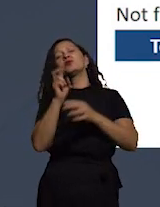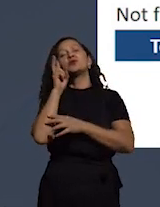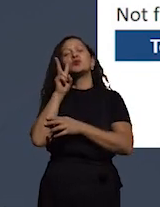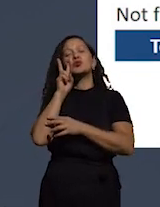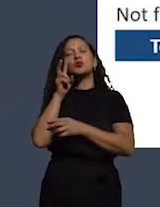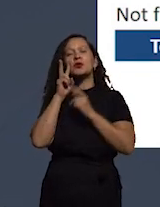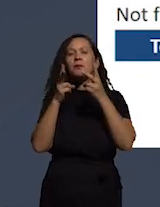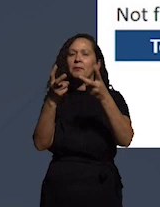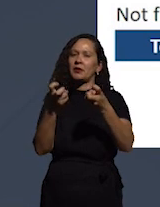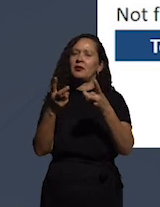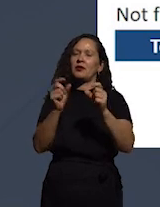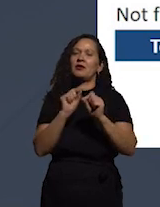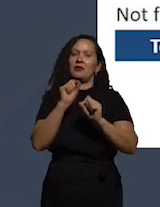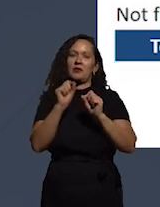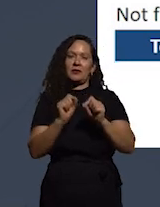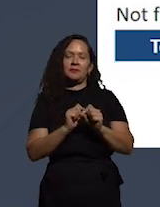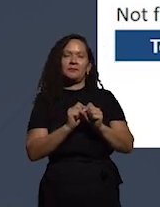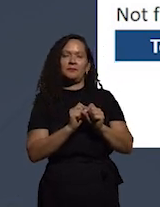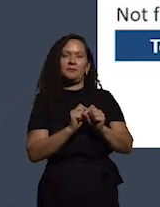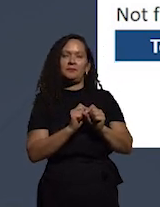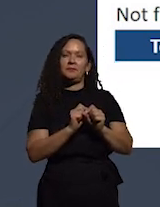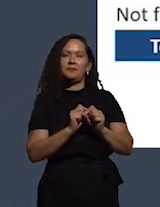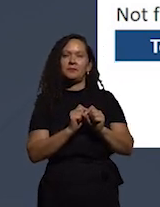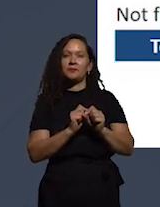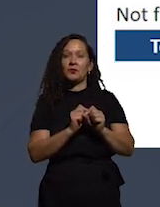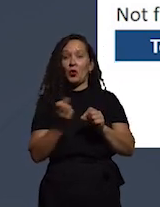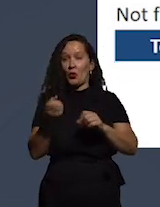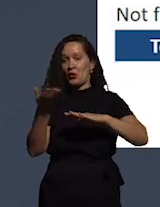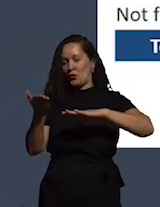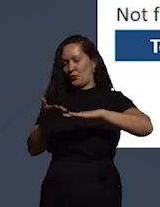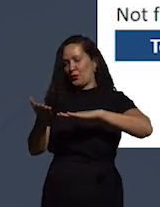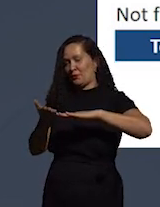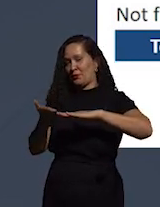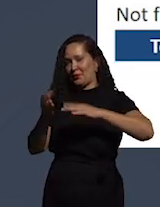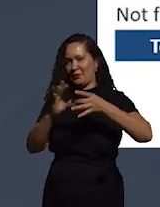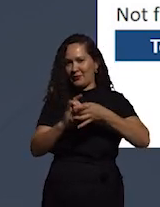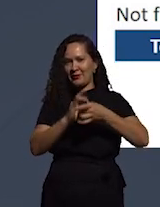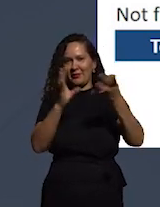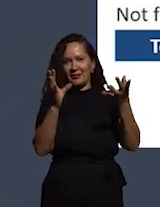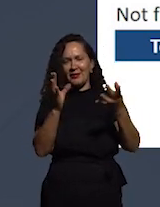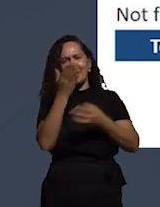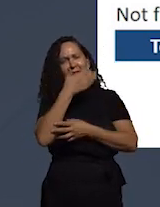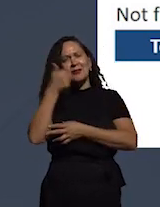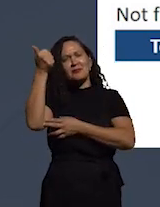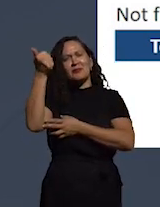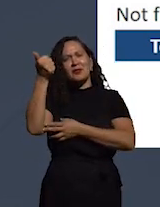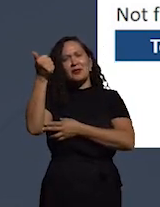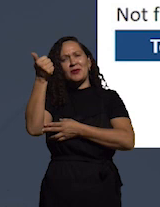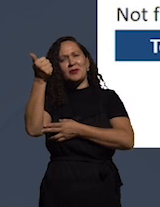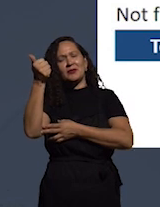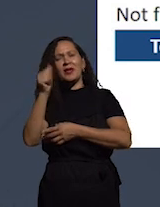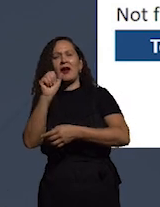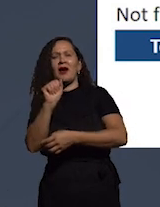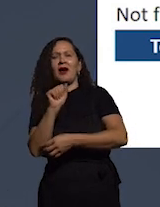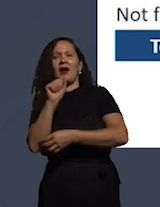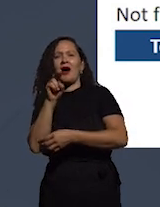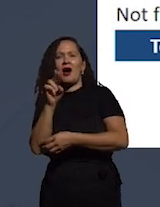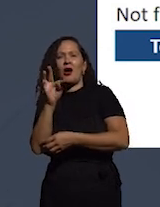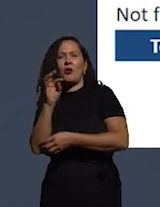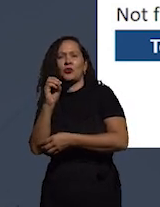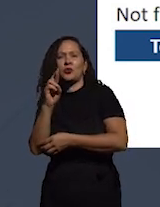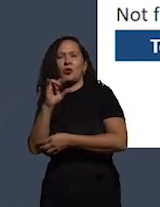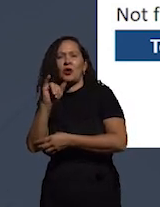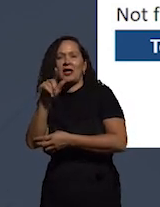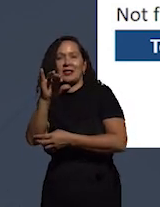nós vemos isso nos tempos contemporâneos nós vemos que a democracia é melhor do que a autocracia para controlar a corrupção